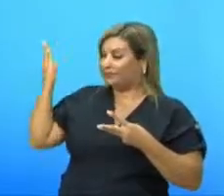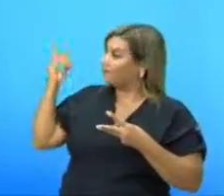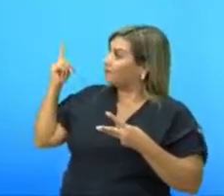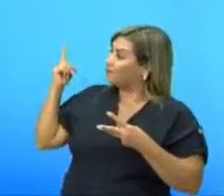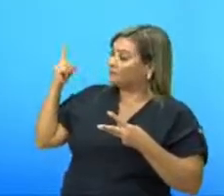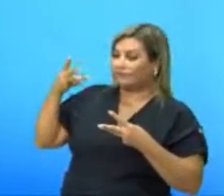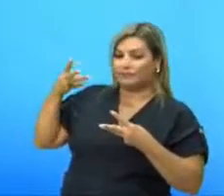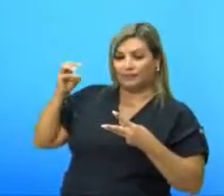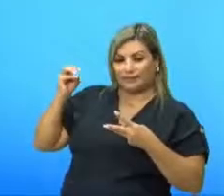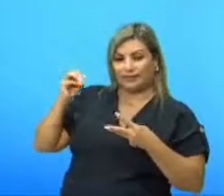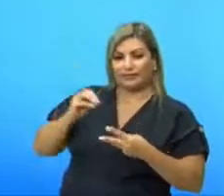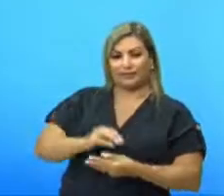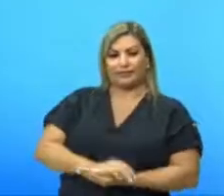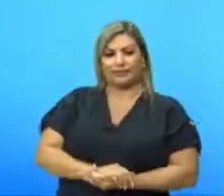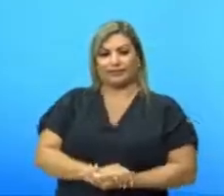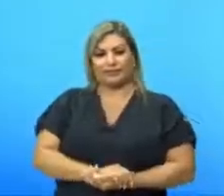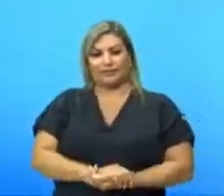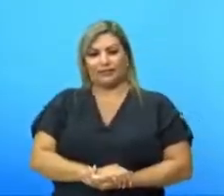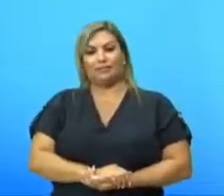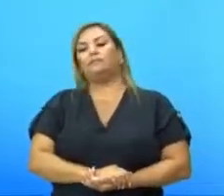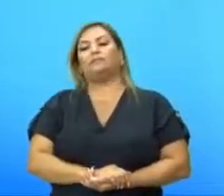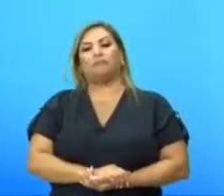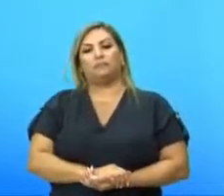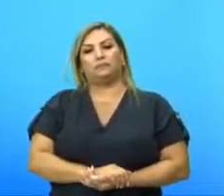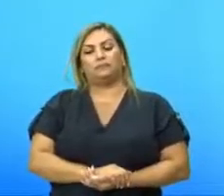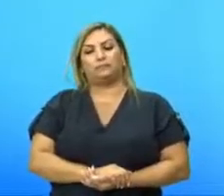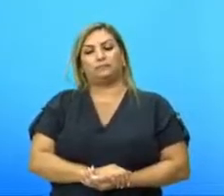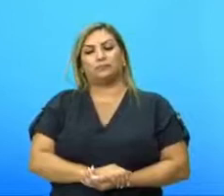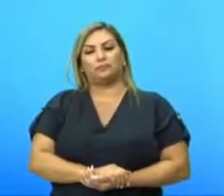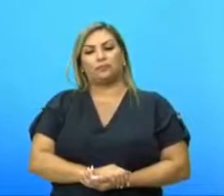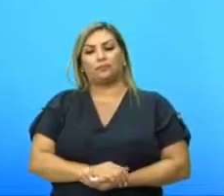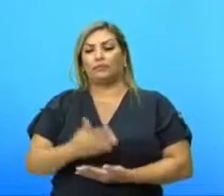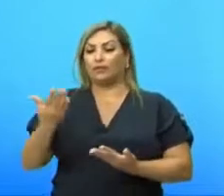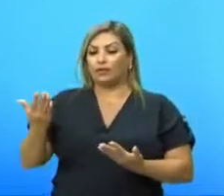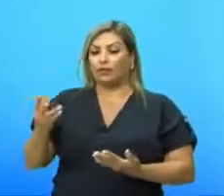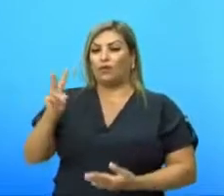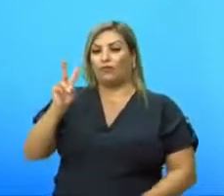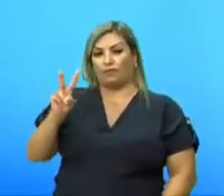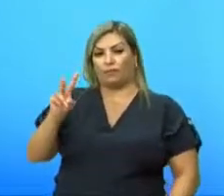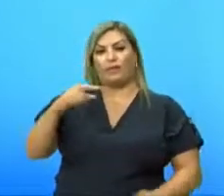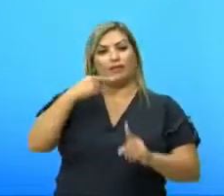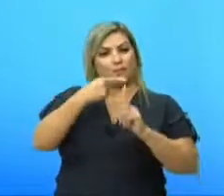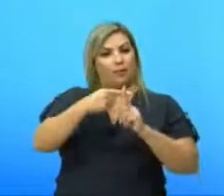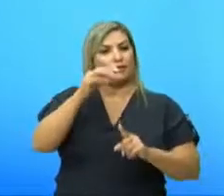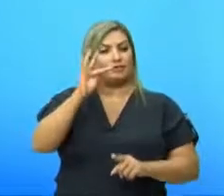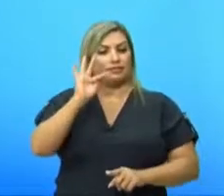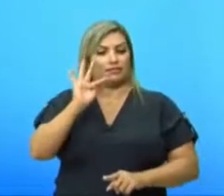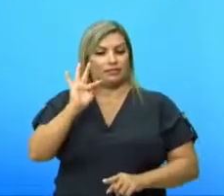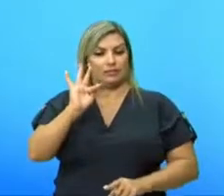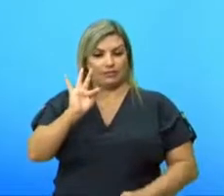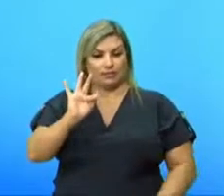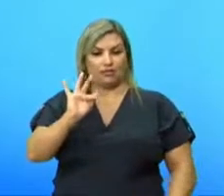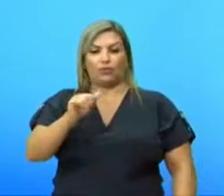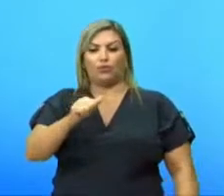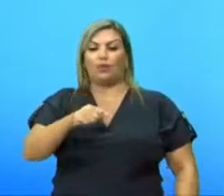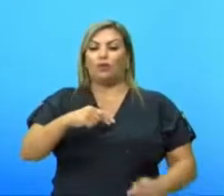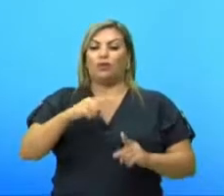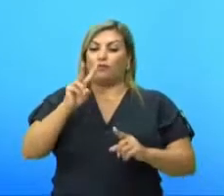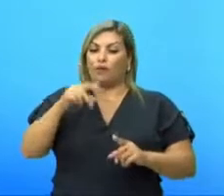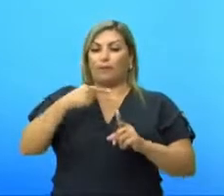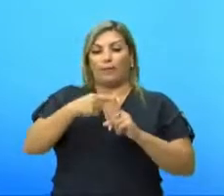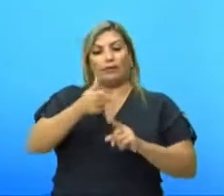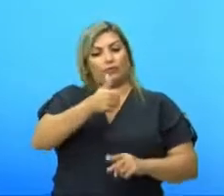Então, eu coloco no lugar do arestas, 30. Então, ficou assim, V mais 12 igual 30